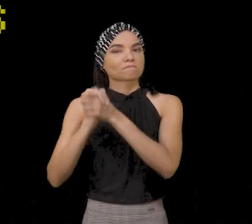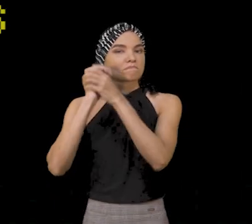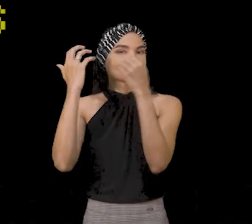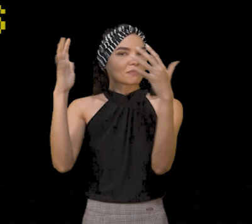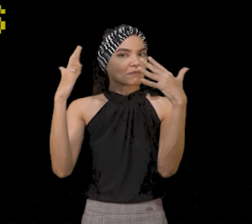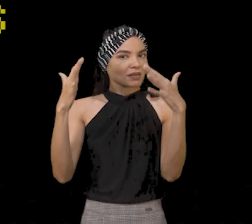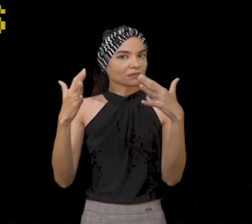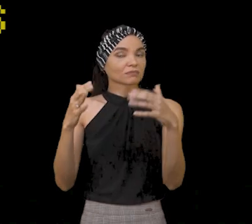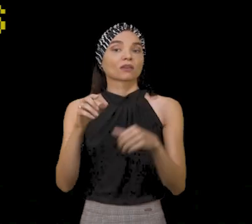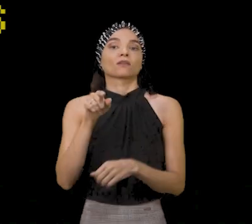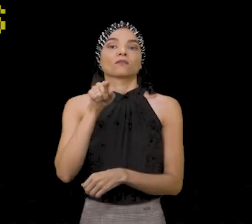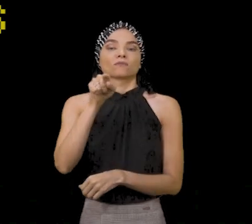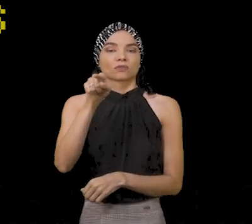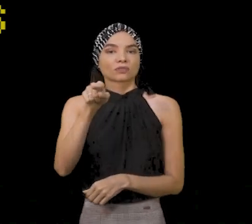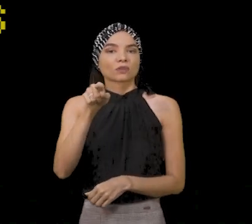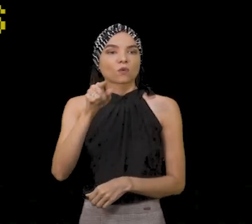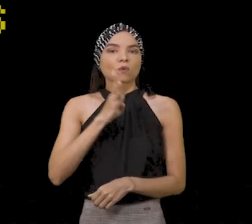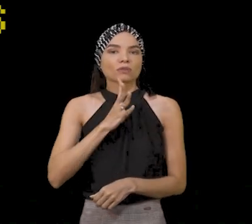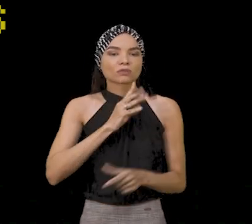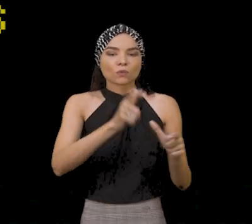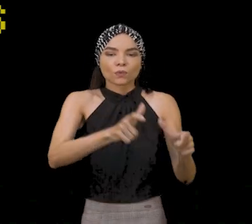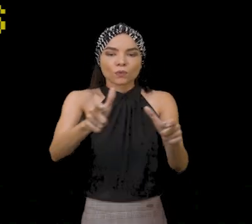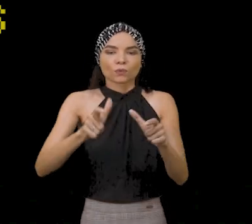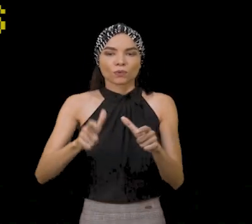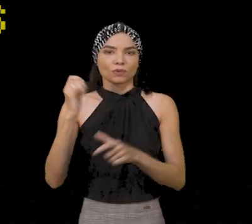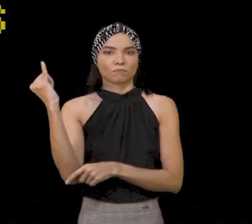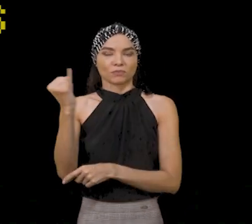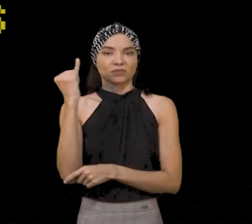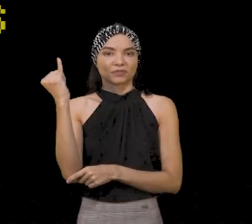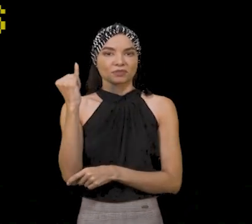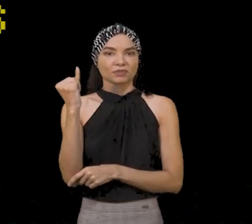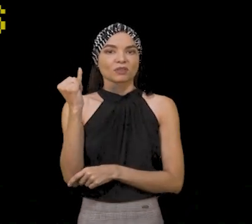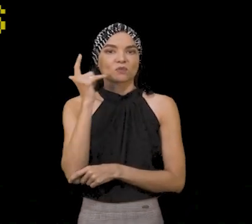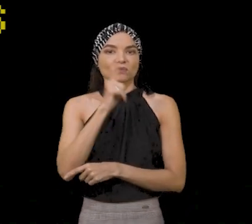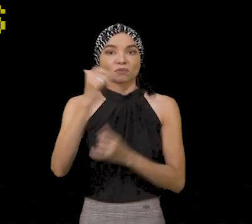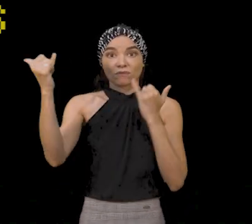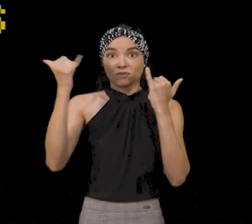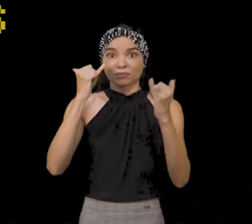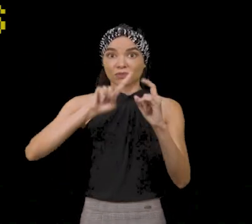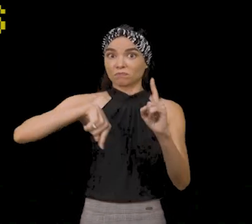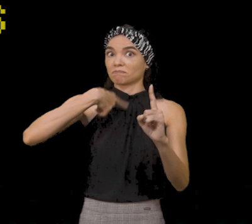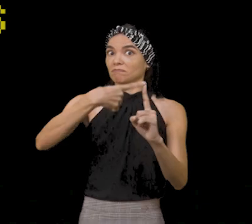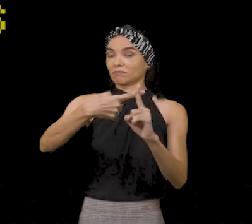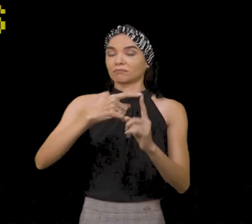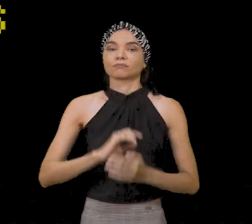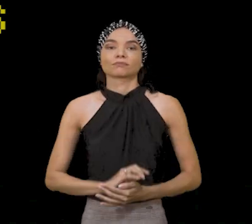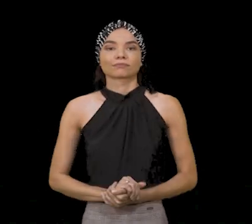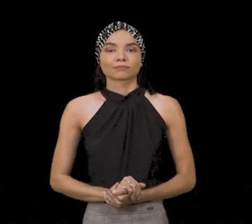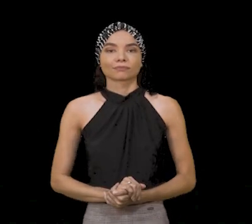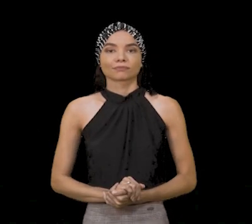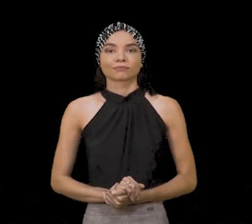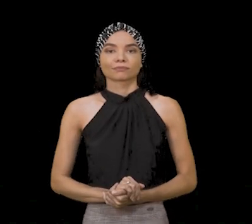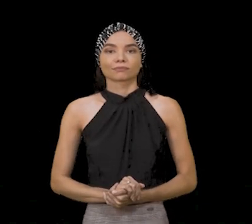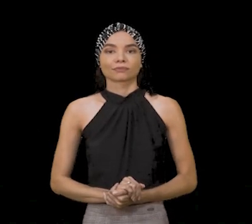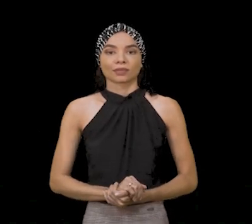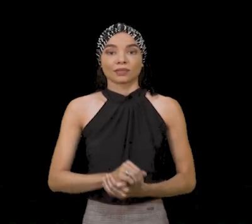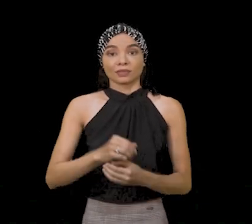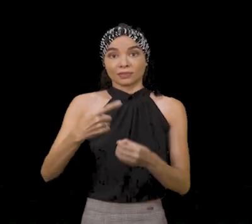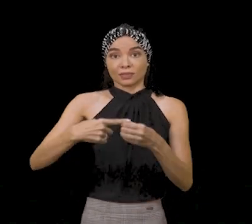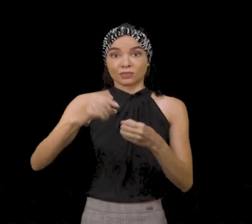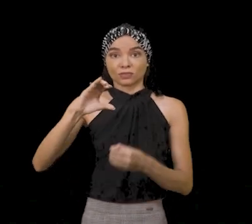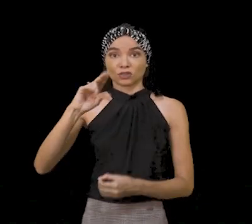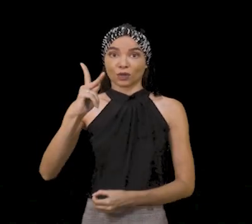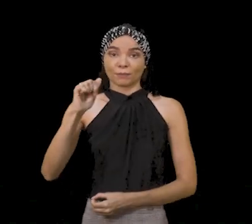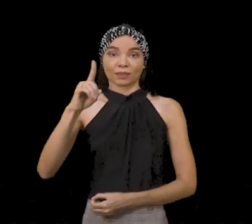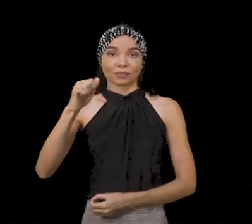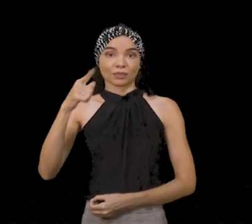Parabéns, Calouro! Você conheceu espaços importantes do campus e ganhou informações bônus. No campus de